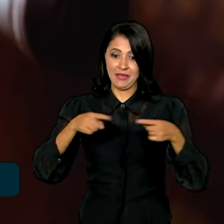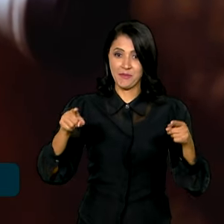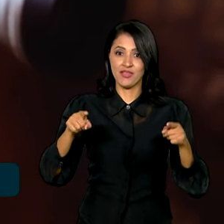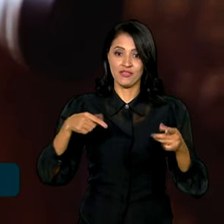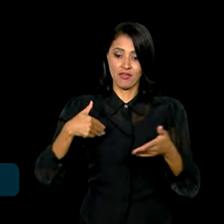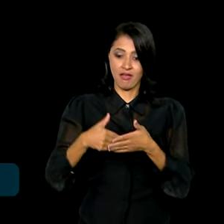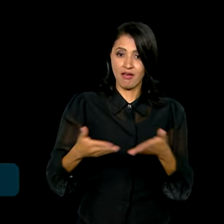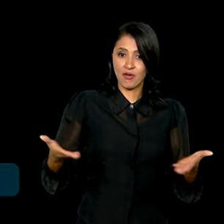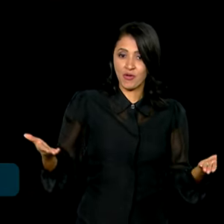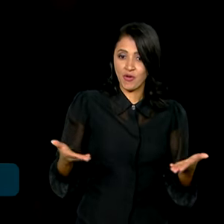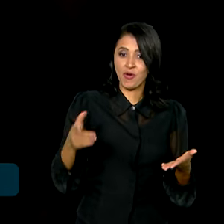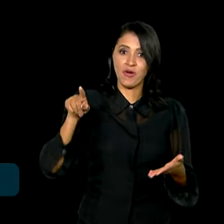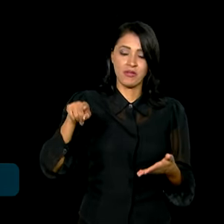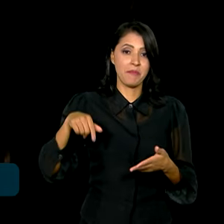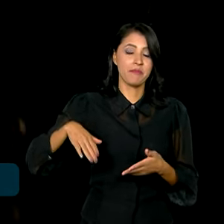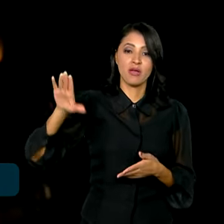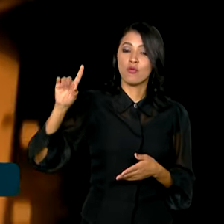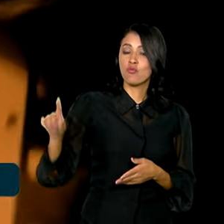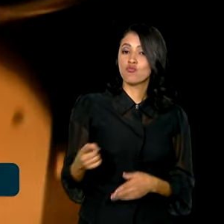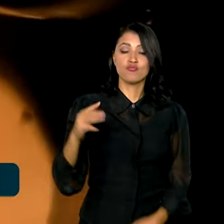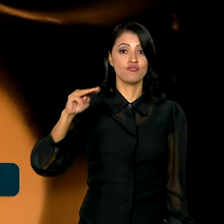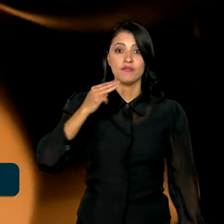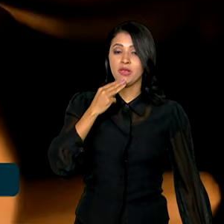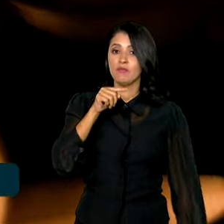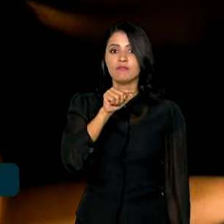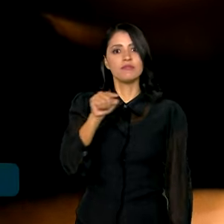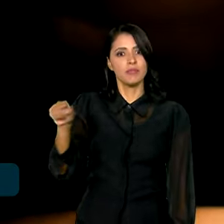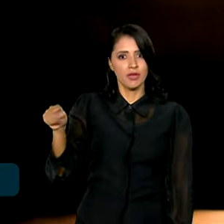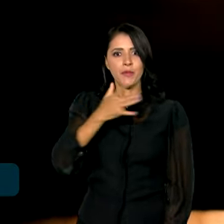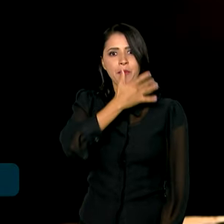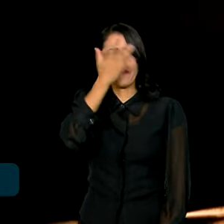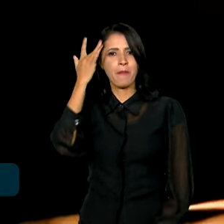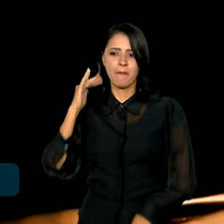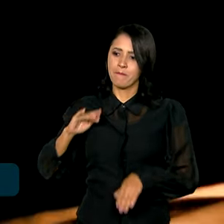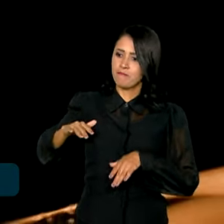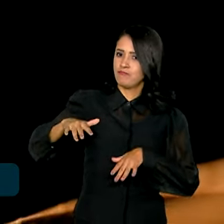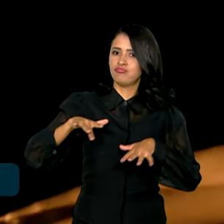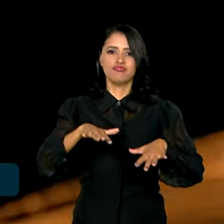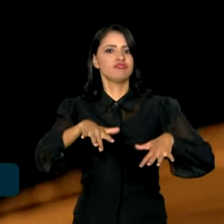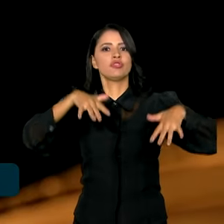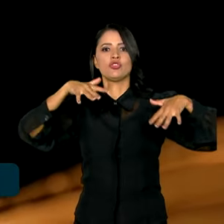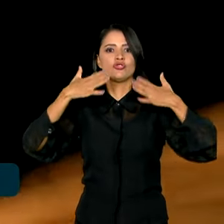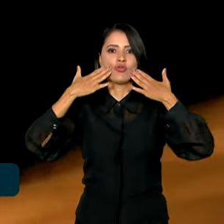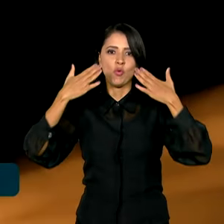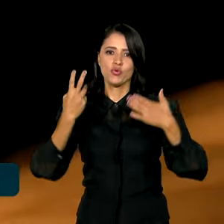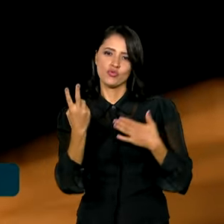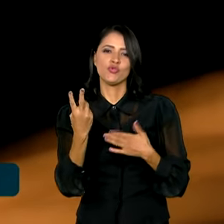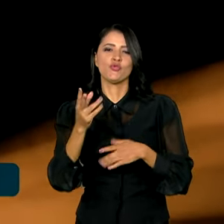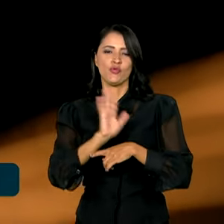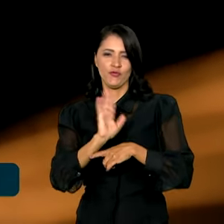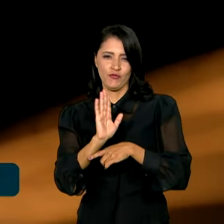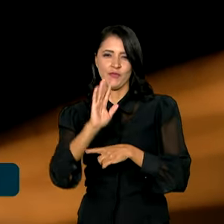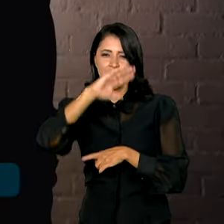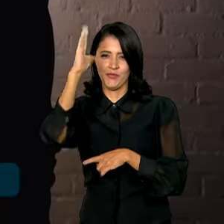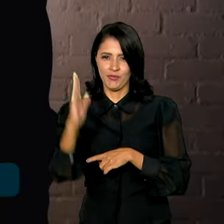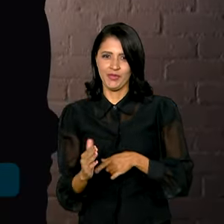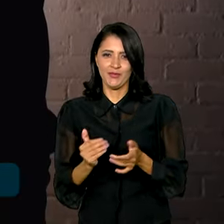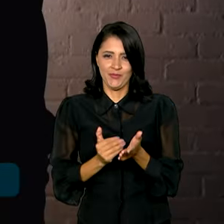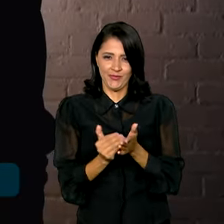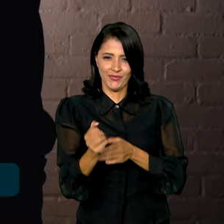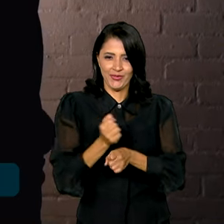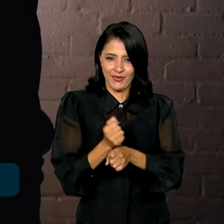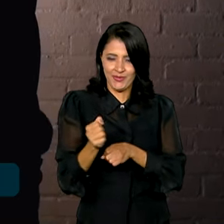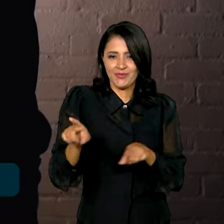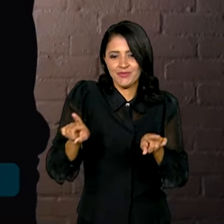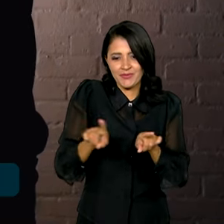mais recente com mais de um milhão, um milhão e meio de pessoas com os dois filmes brasileiros que saíram agora no começo do ano. E assim